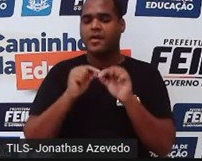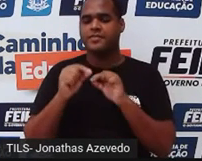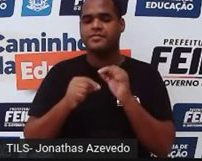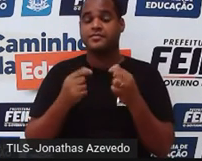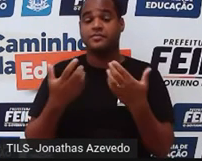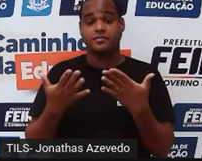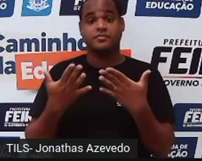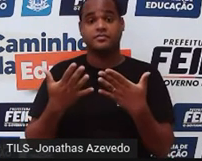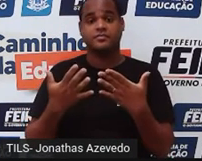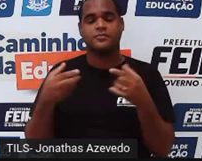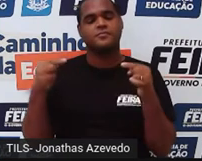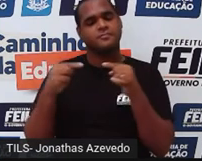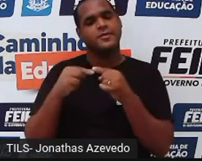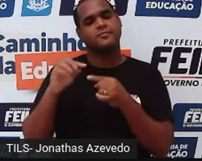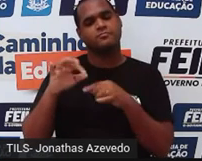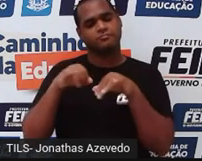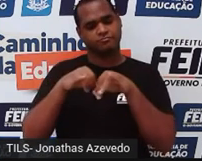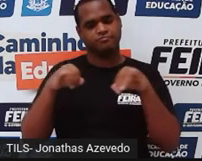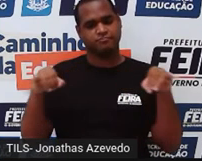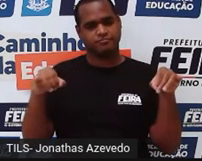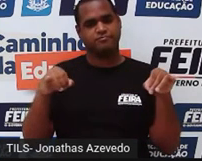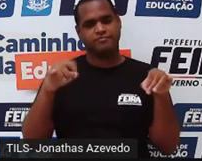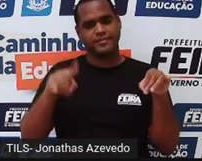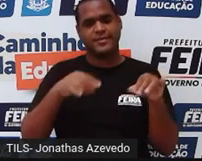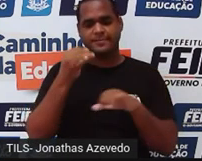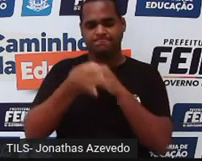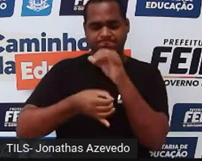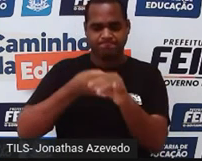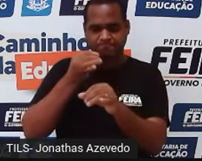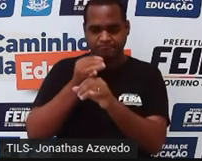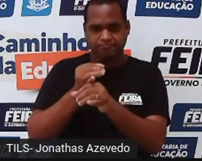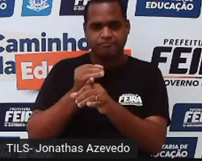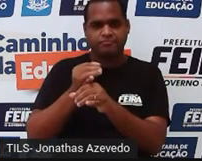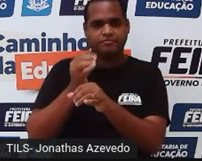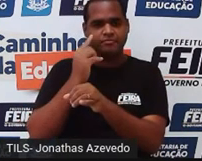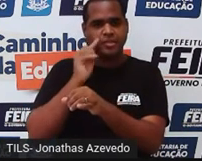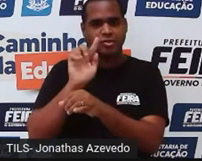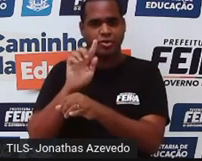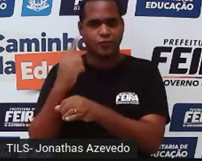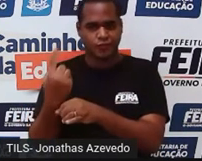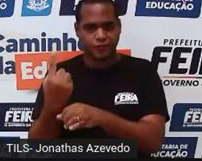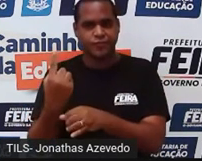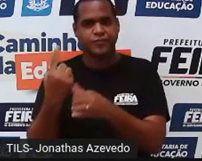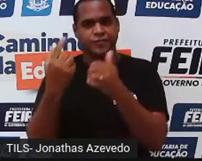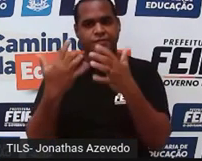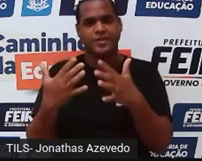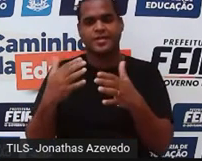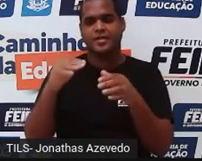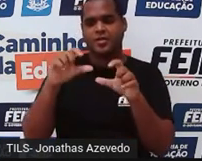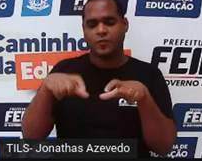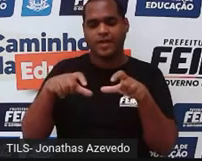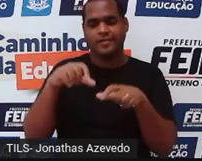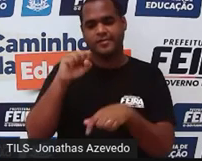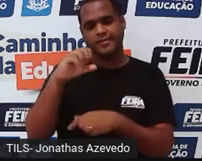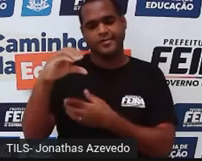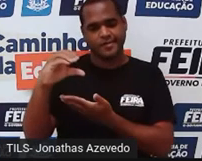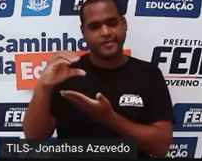notícia, né? Dada na internet pelo portal G1 de Santa Catarina,